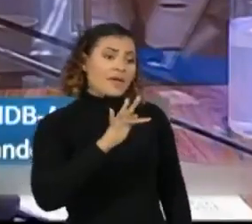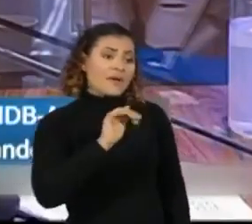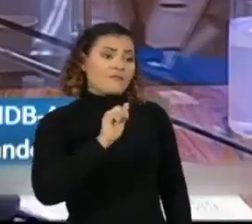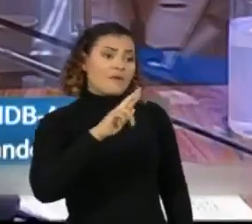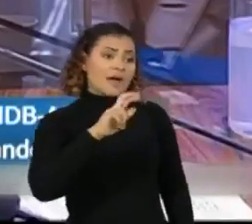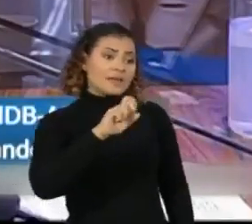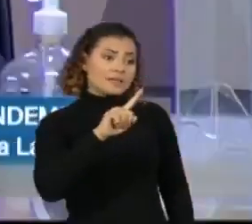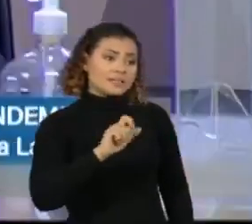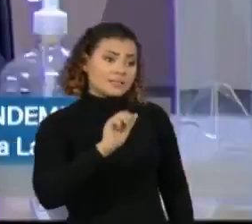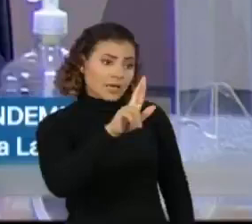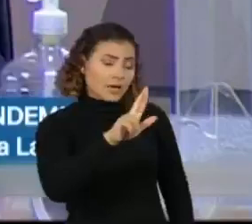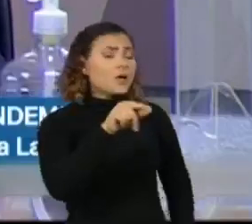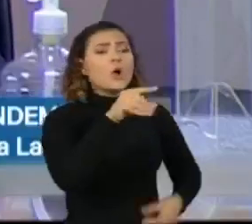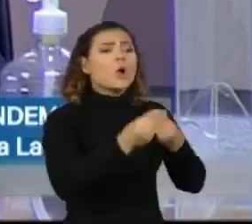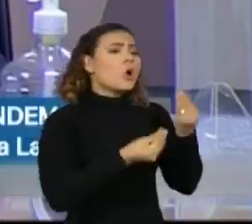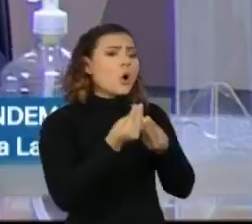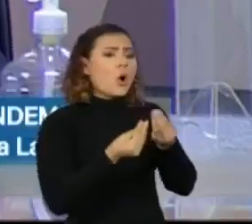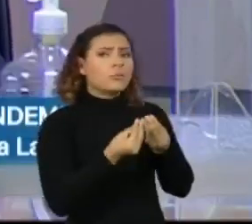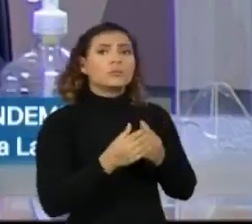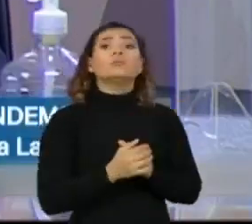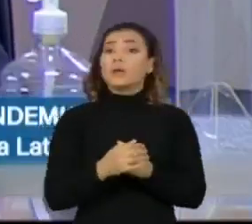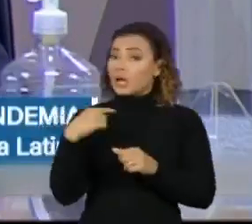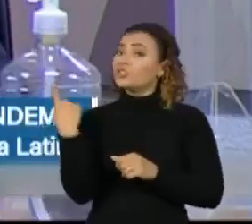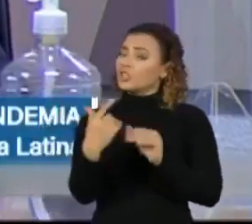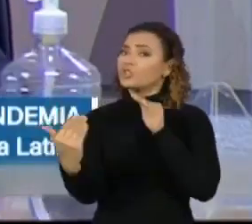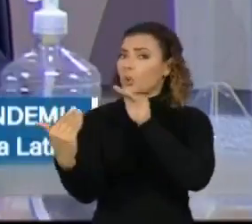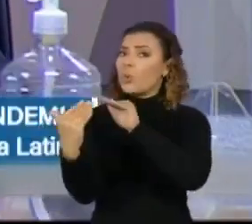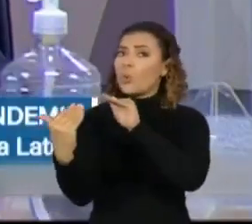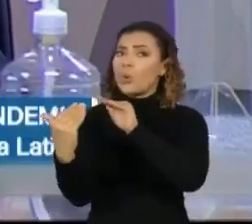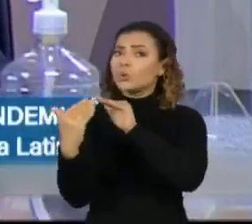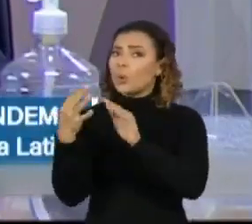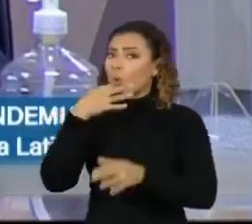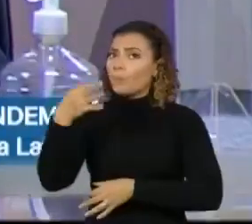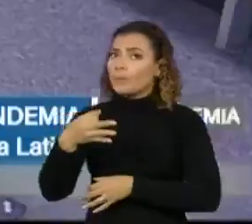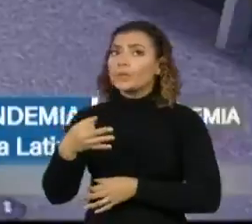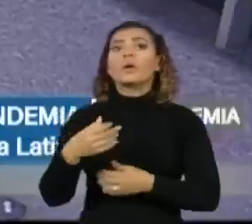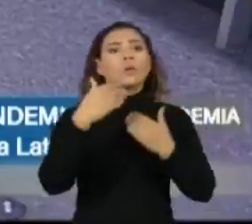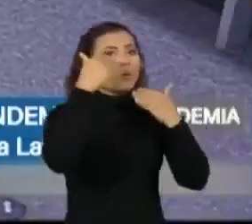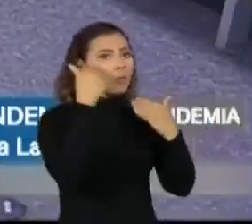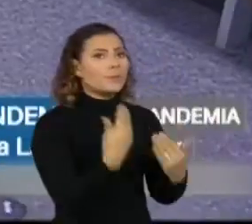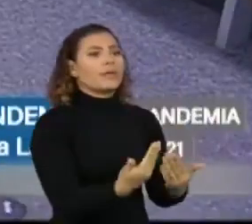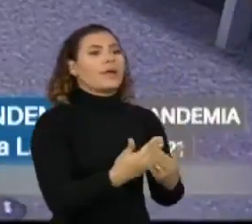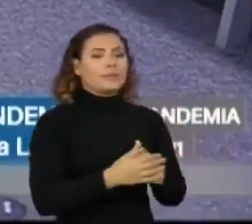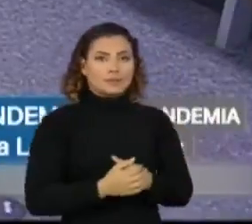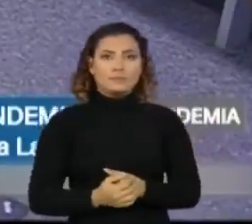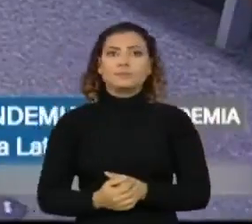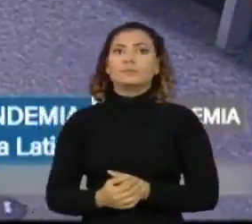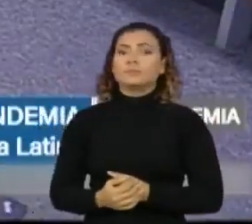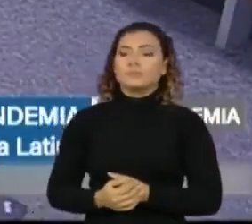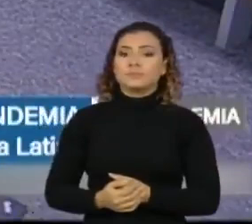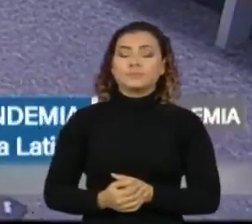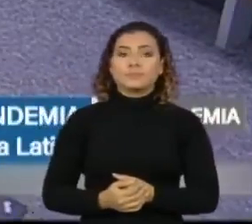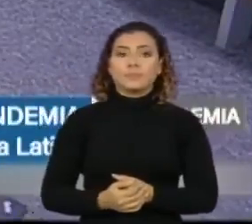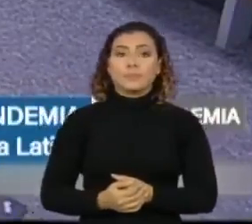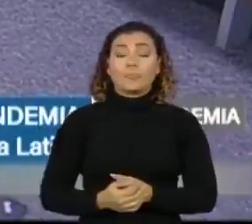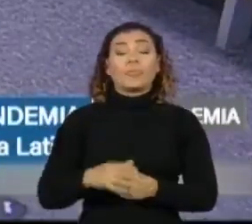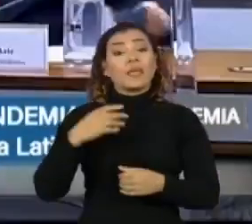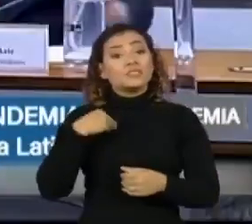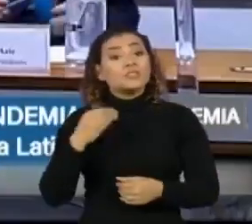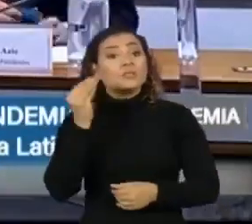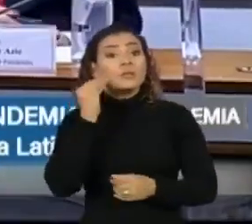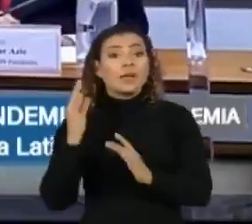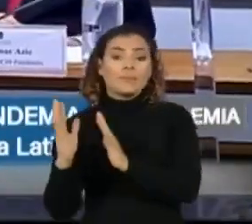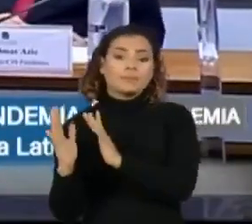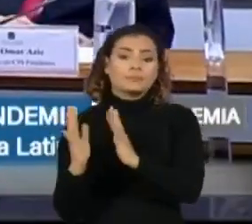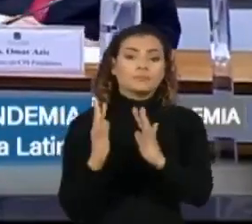ministro Pazuello? Nós não concordamos com esse posicionamento. Muito obrigado. Os senadores devem tentar traçar uma linha do